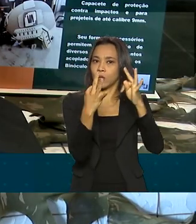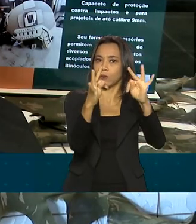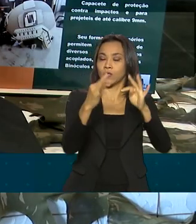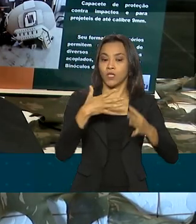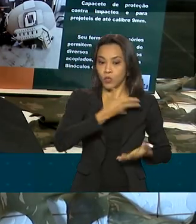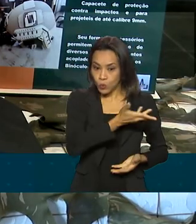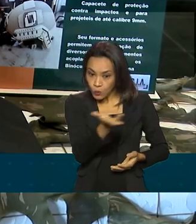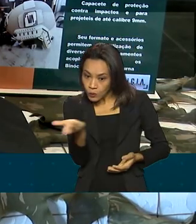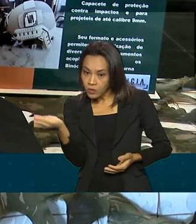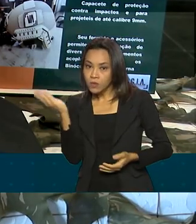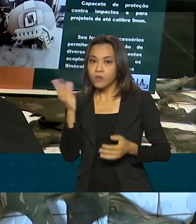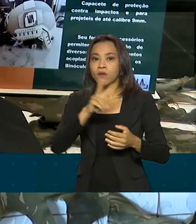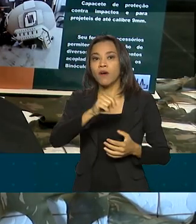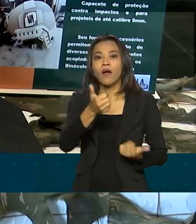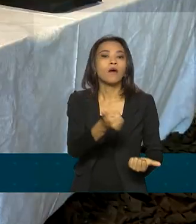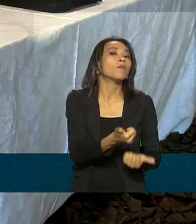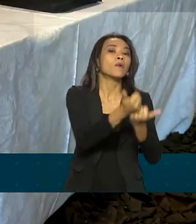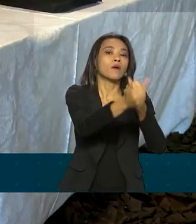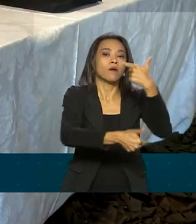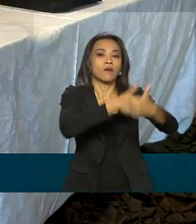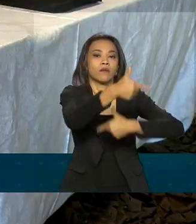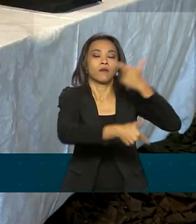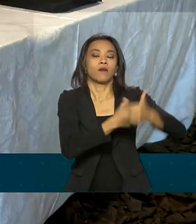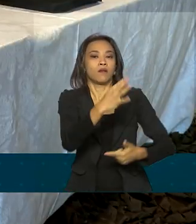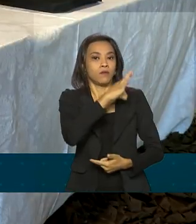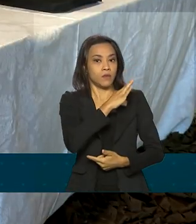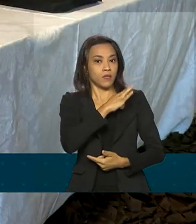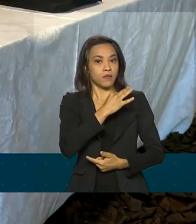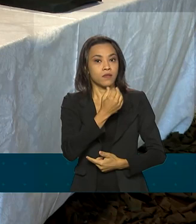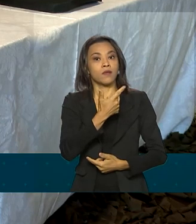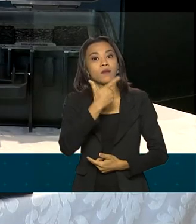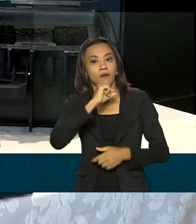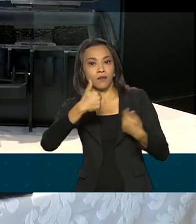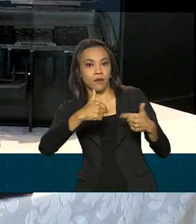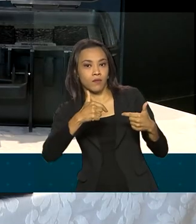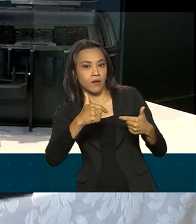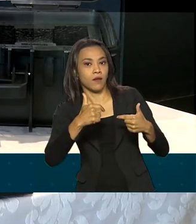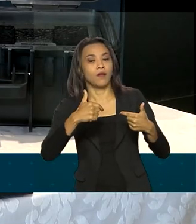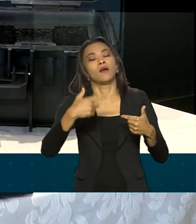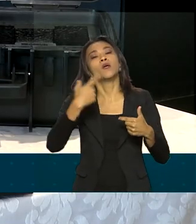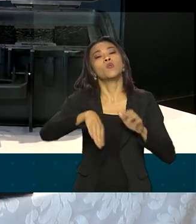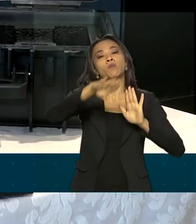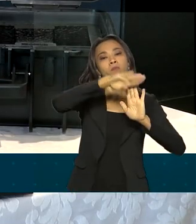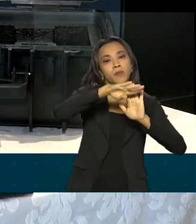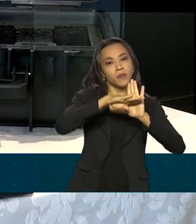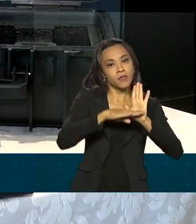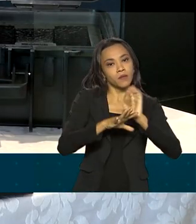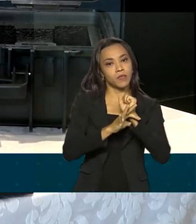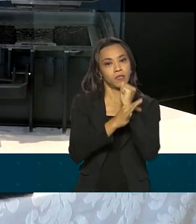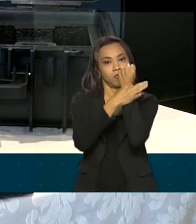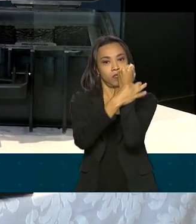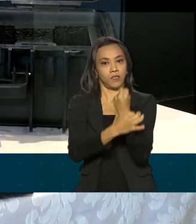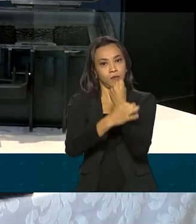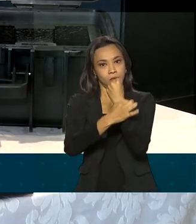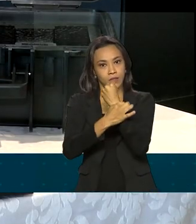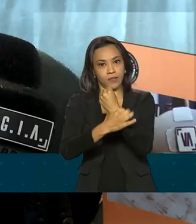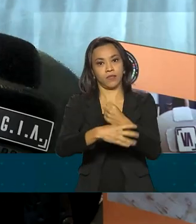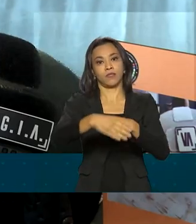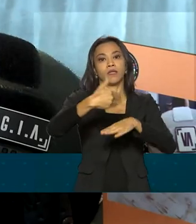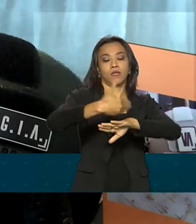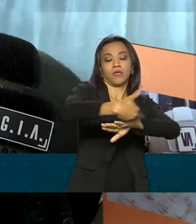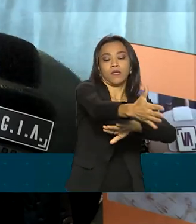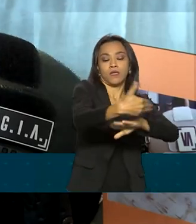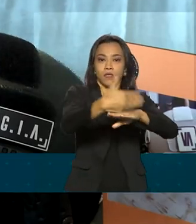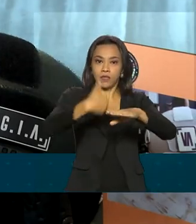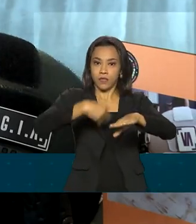O material vai fortalecer o trabalho de policiais que atuam no Vigia, Programa Nacional de Segurança nas fronteiras e divisas